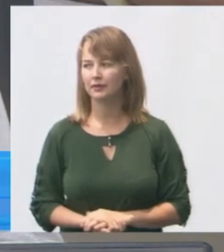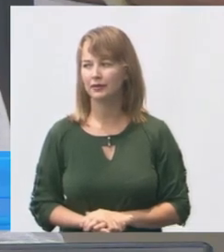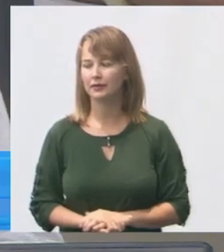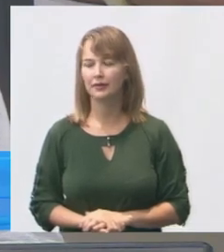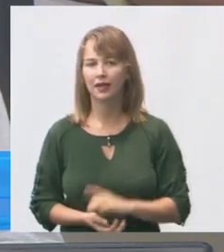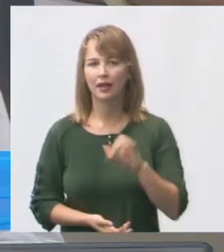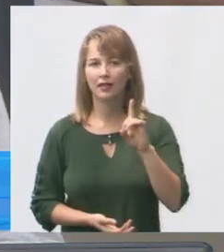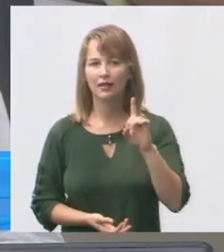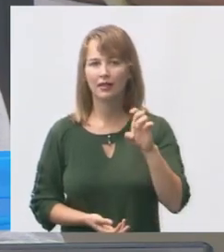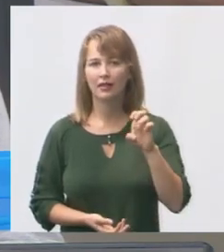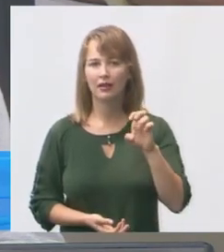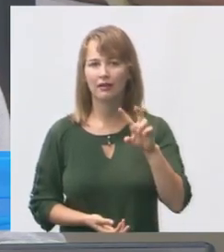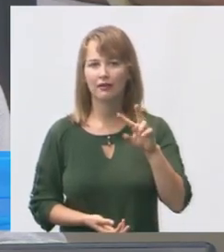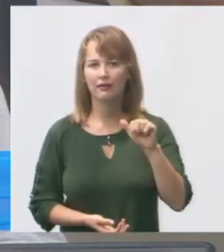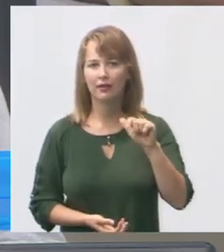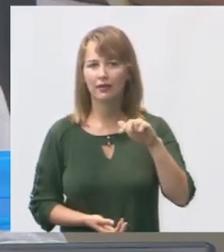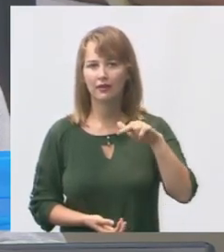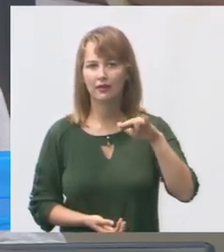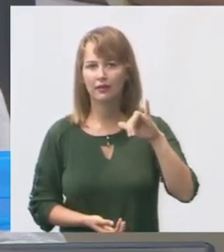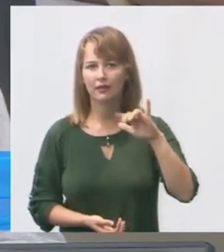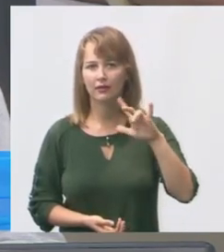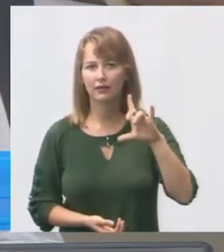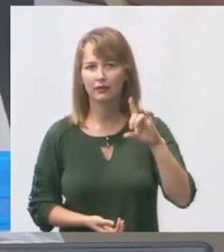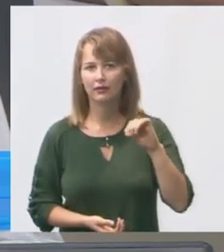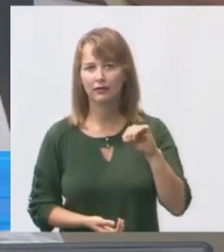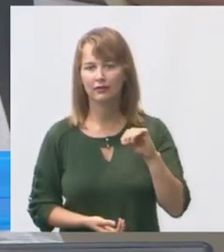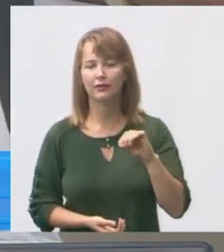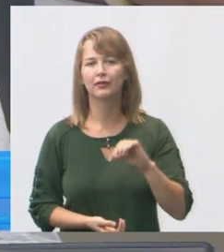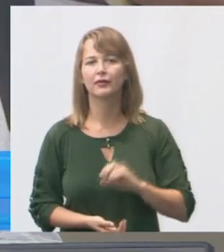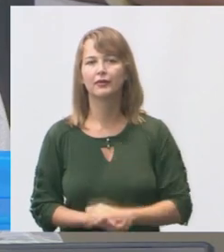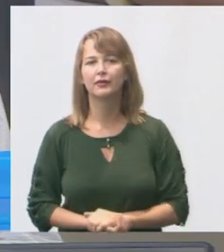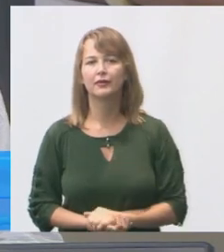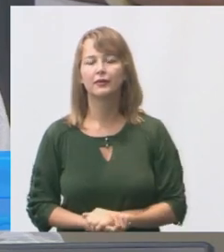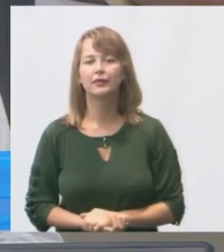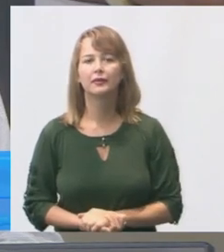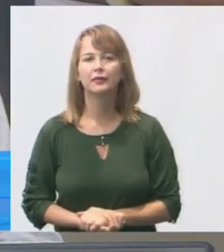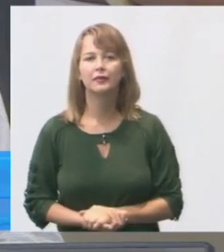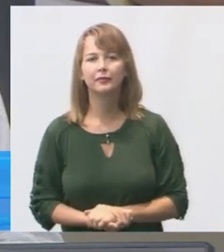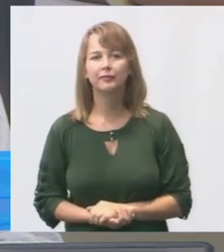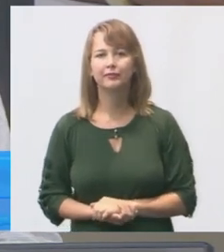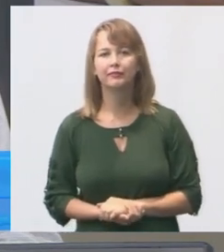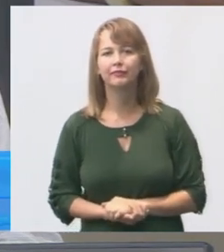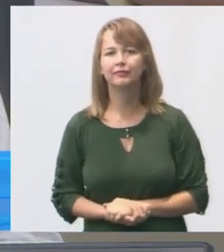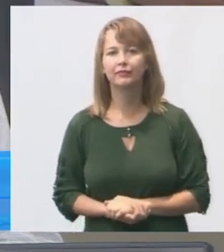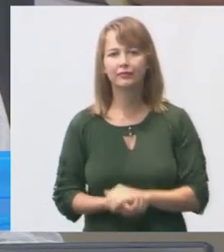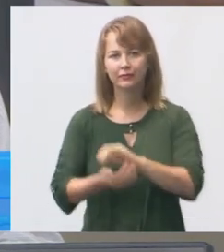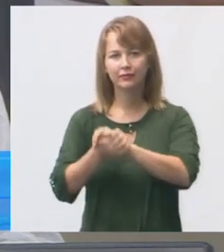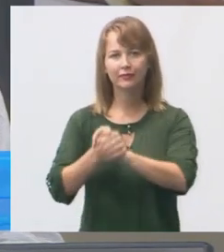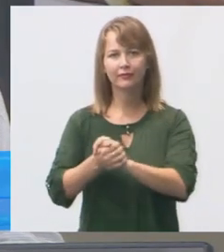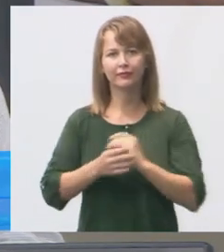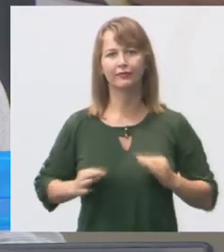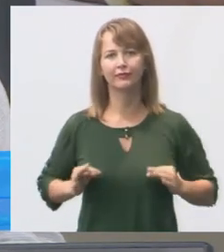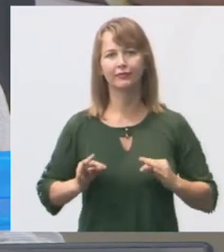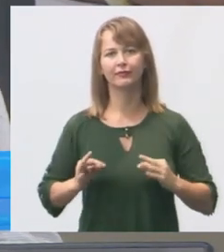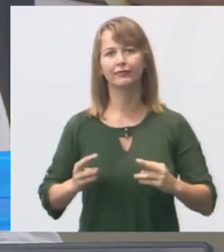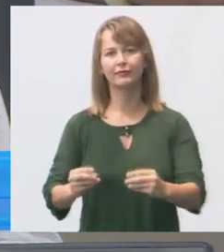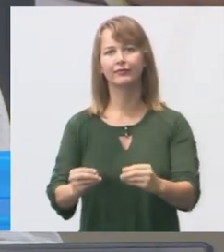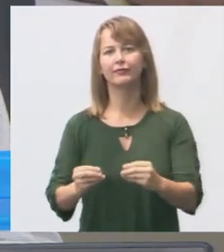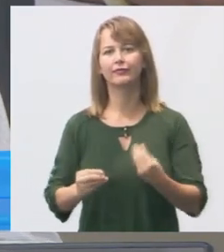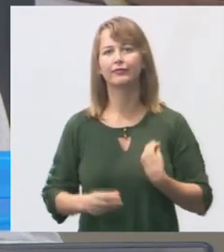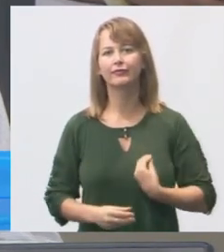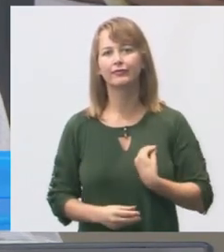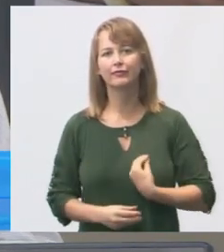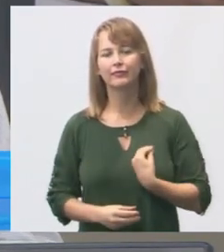Devanil também é do Conselho, Devanil é da diretoria do movimento comunitário também, também da diretoria. Então cumprimento todos os